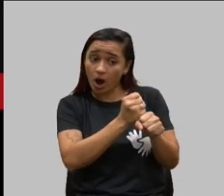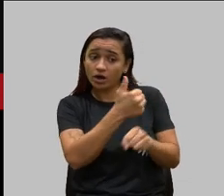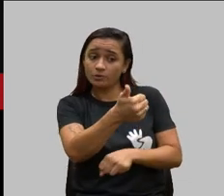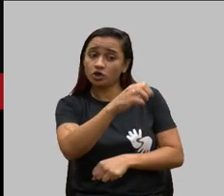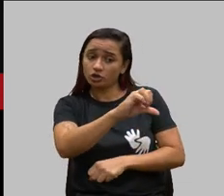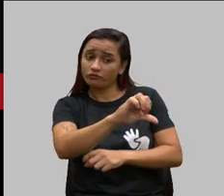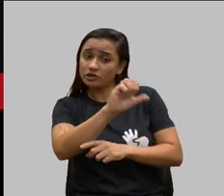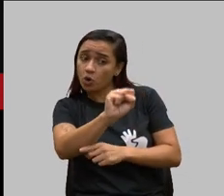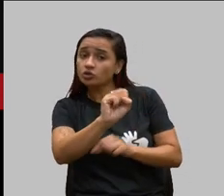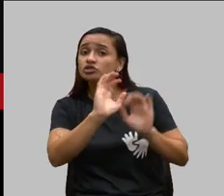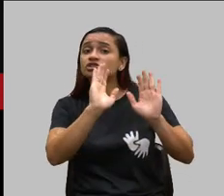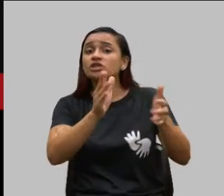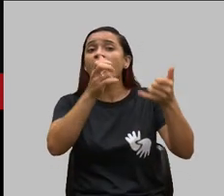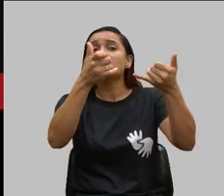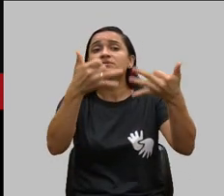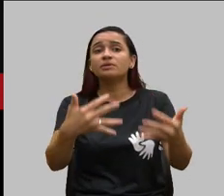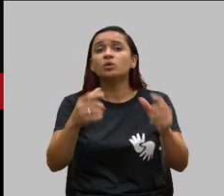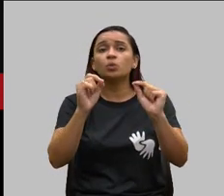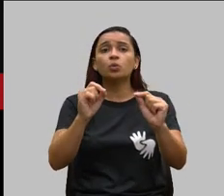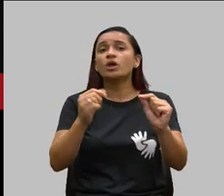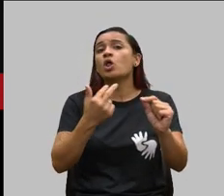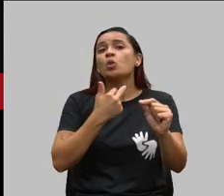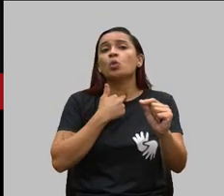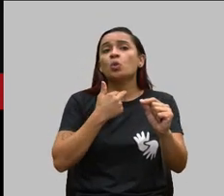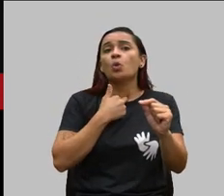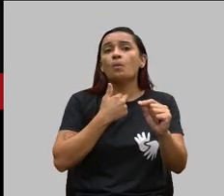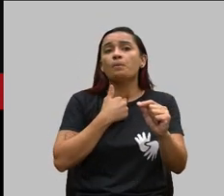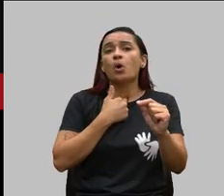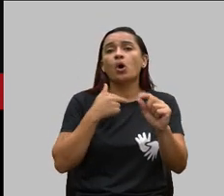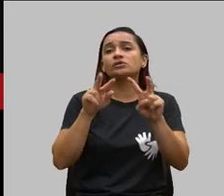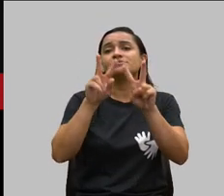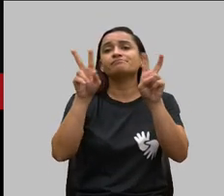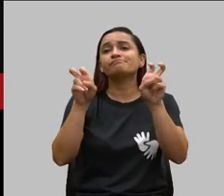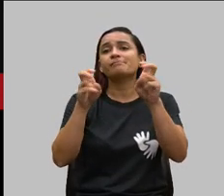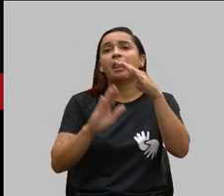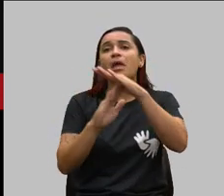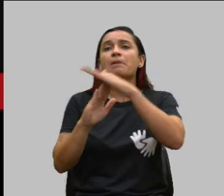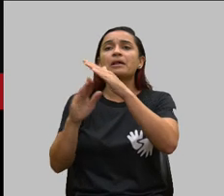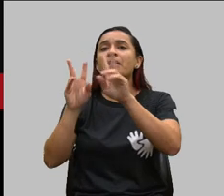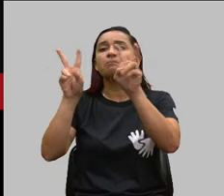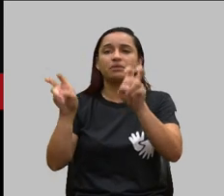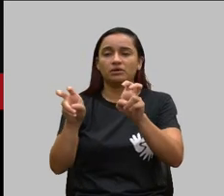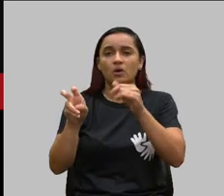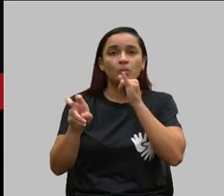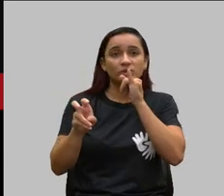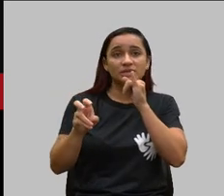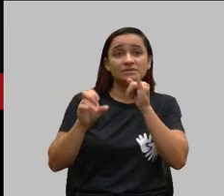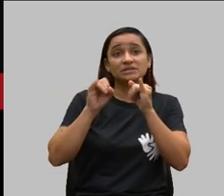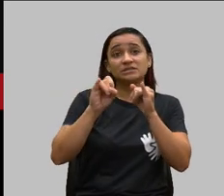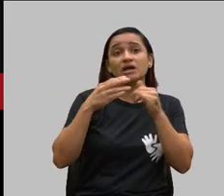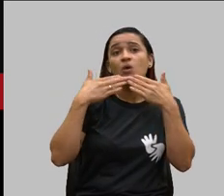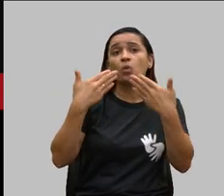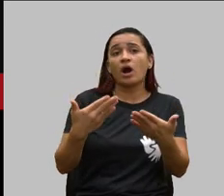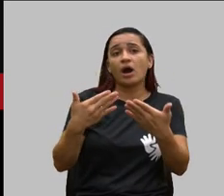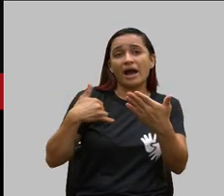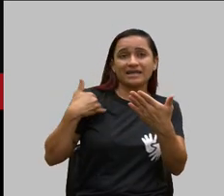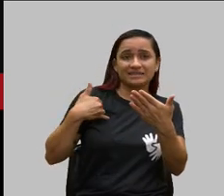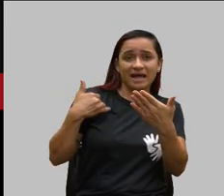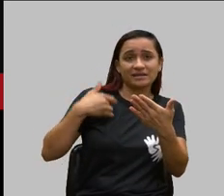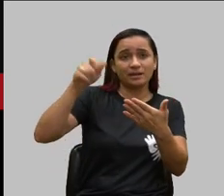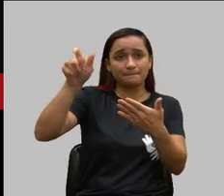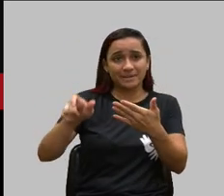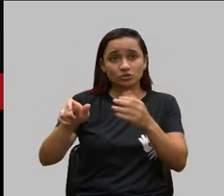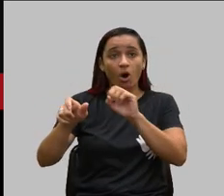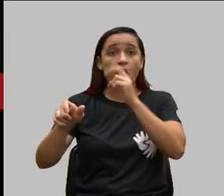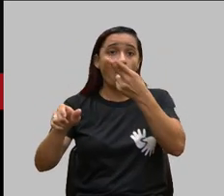seguinte ela já veda a seleção de risco logo no ingresso ela diz olha que em razão a idade do consumidor ou em razão de ser